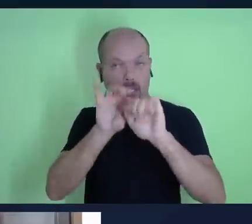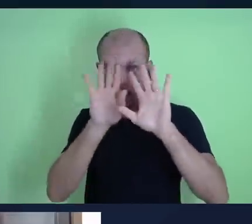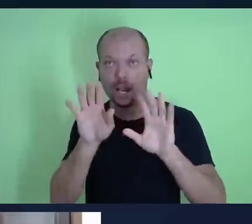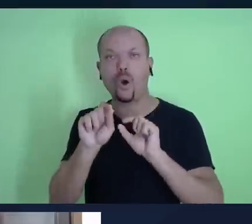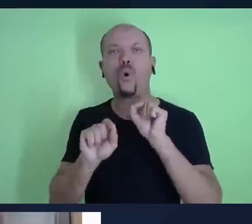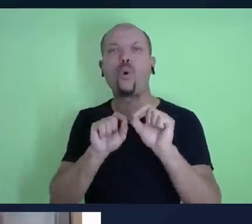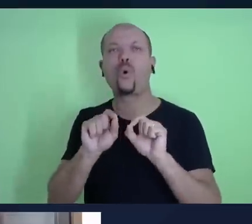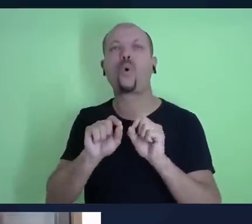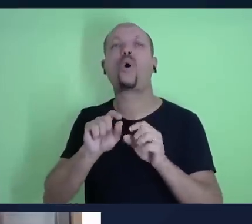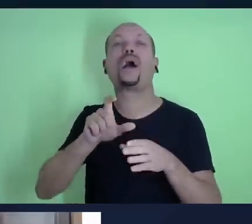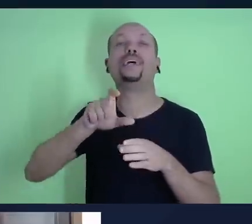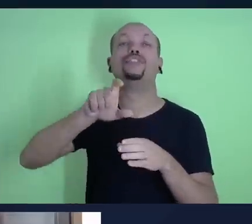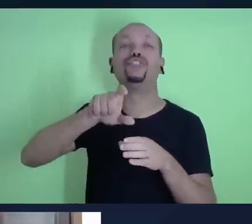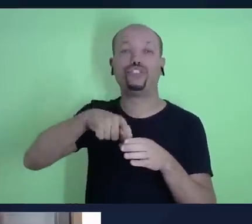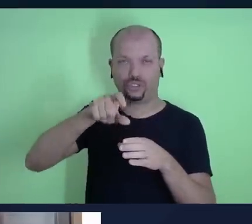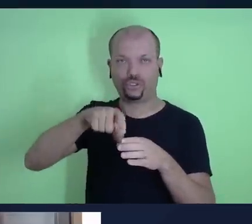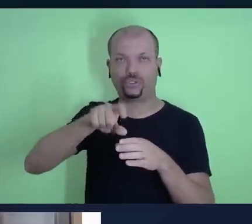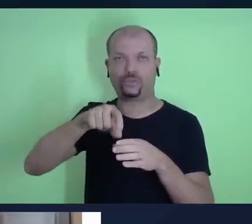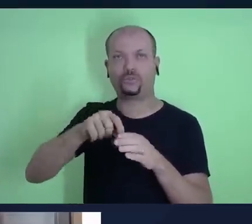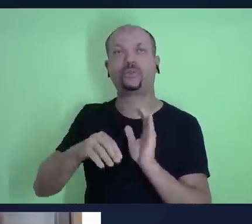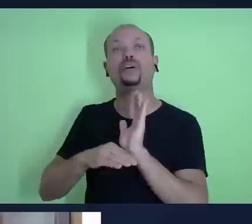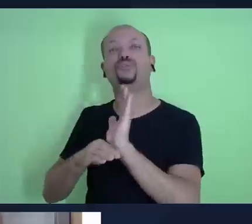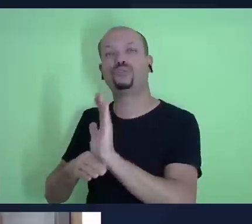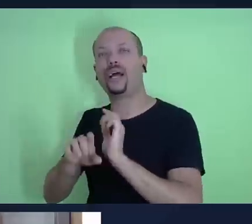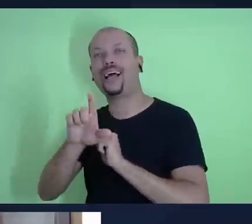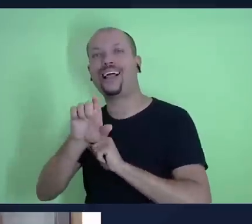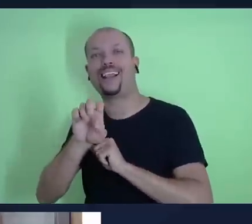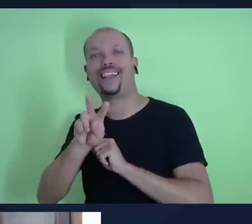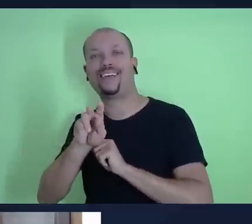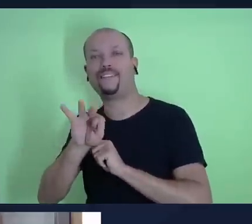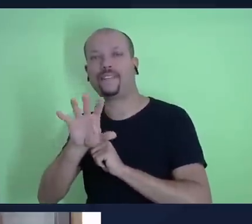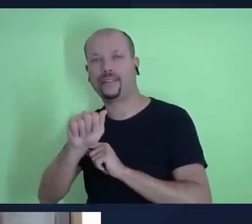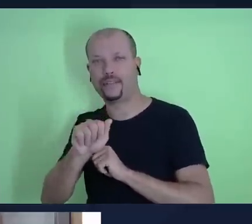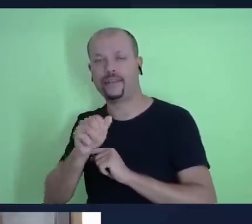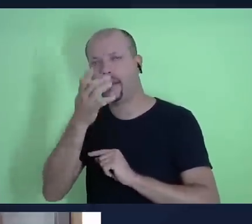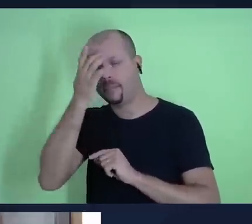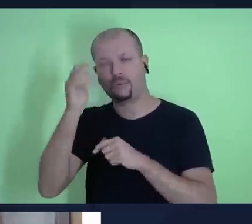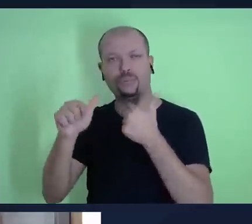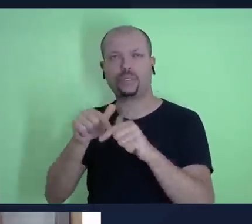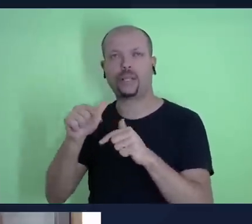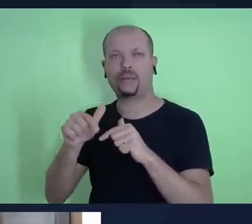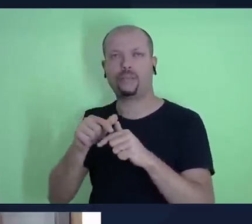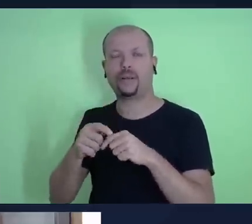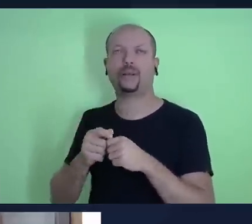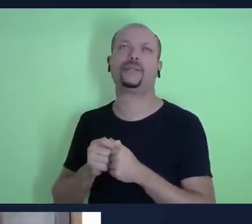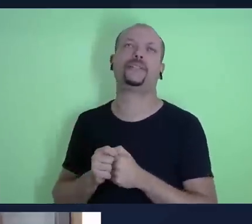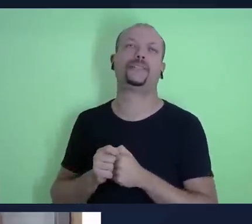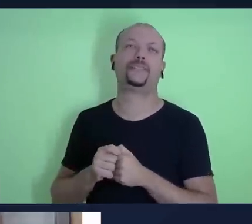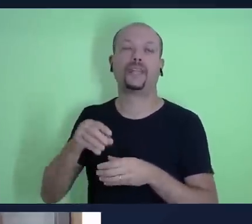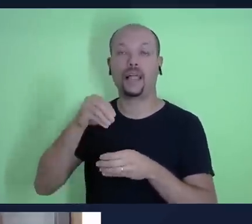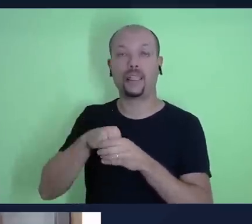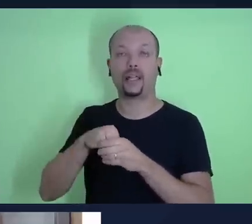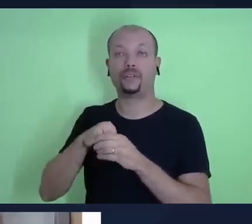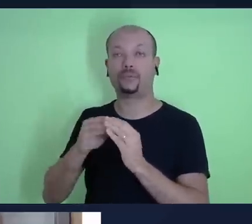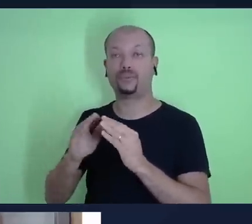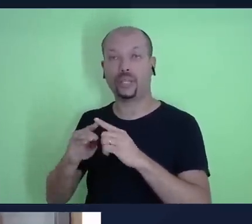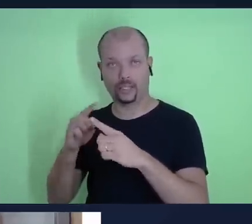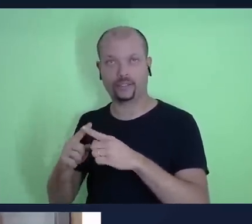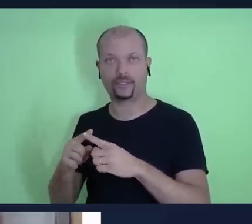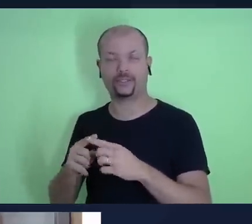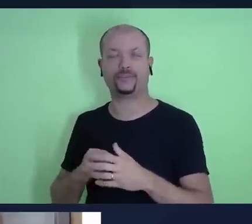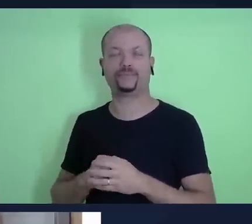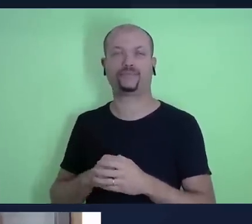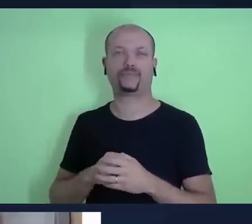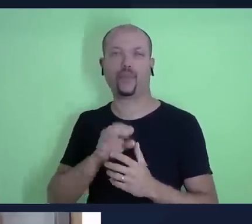o dízimo era utilizado para o sustento dos levitas, daqueles que trabalhavam na manutenção do templo. Mas, a gente pode